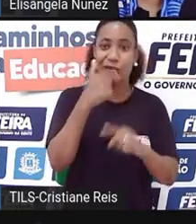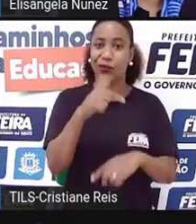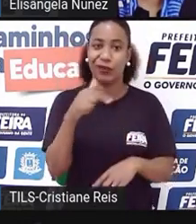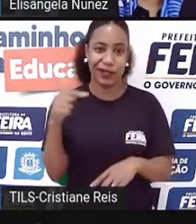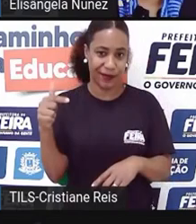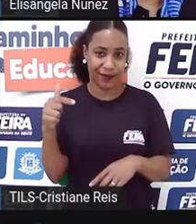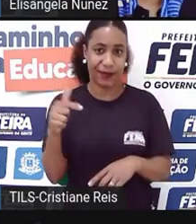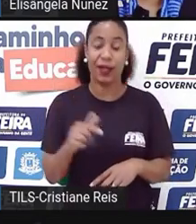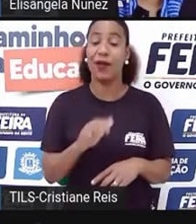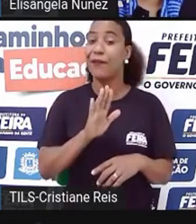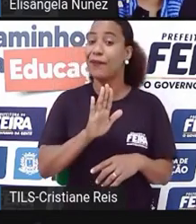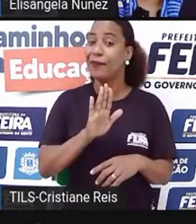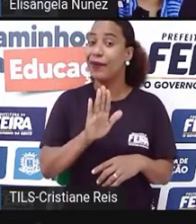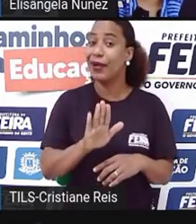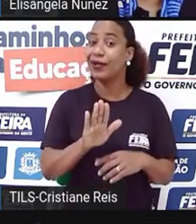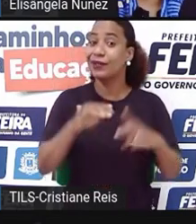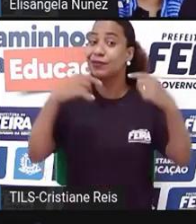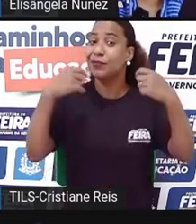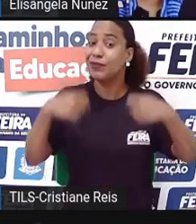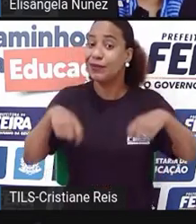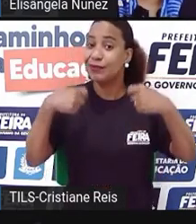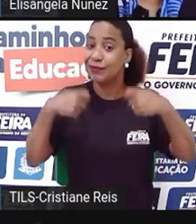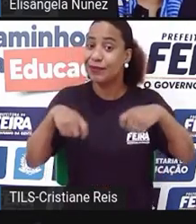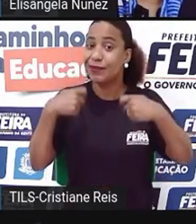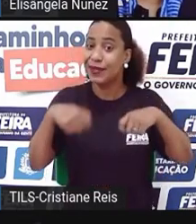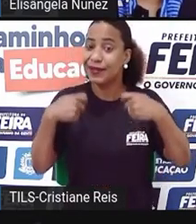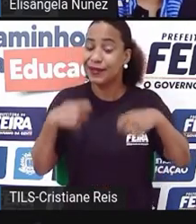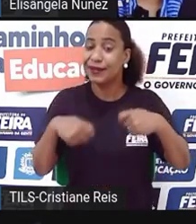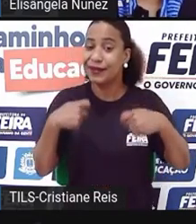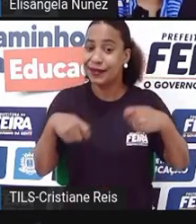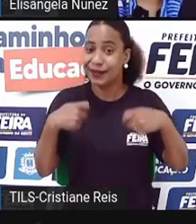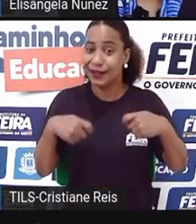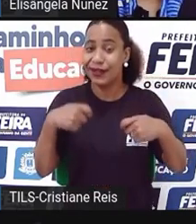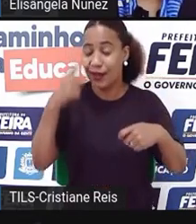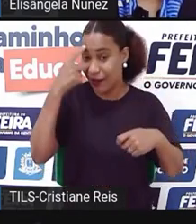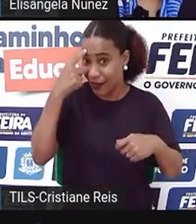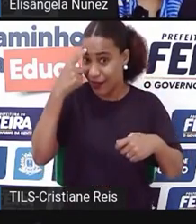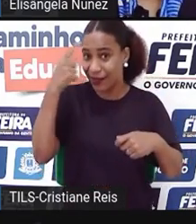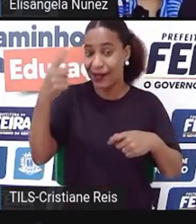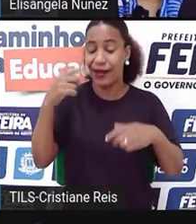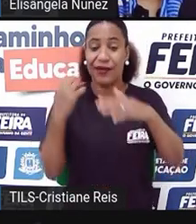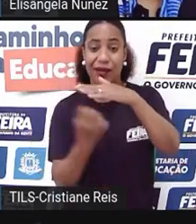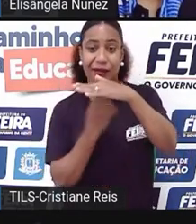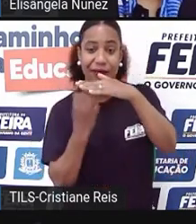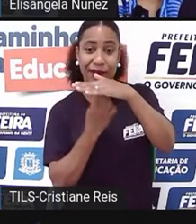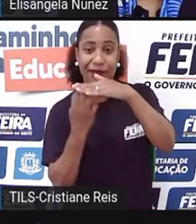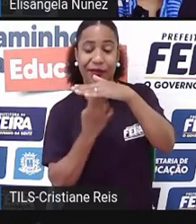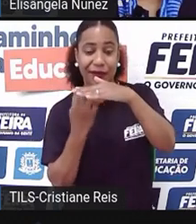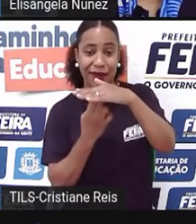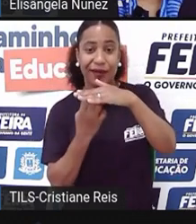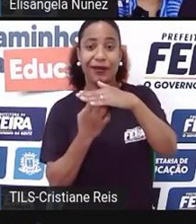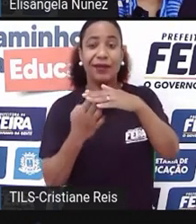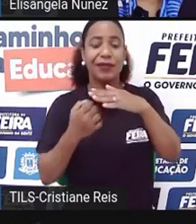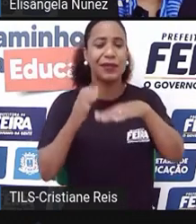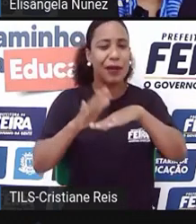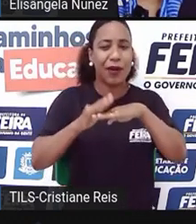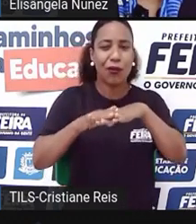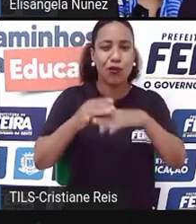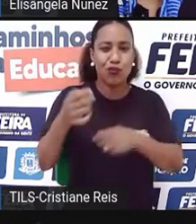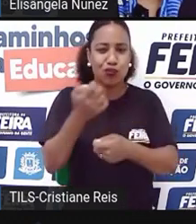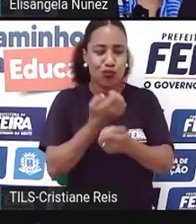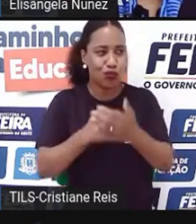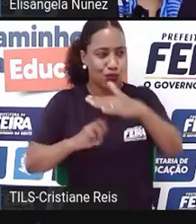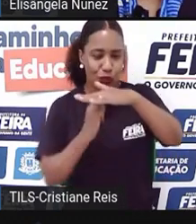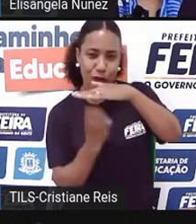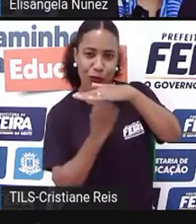mas a pessoa, ela precisa ter uma ideia que é começar um empreendimento. tem como uma pessoa